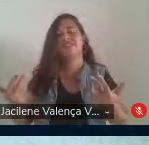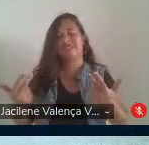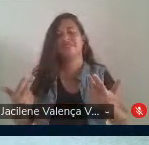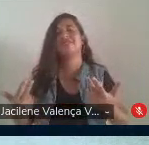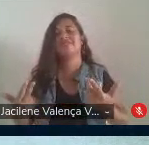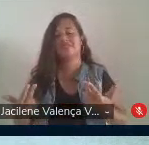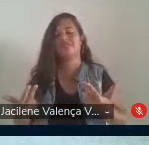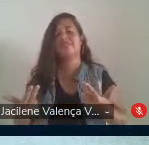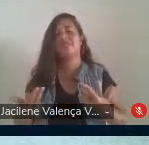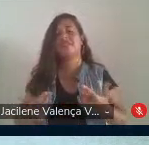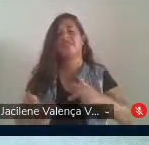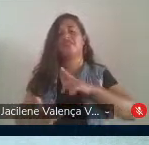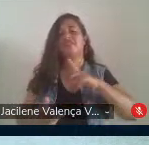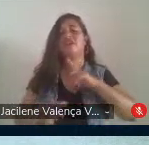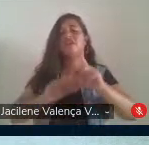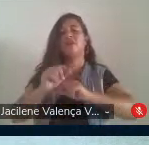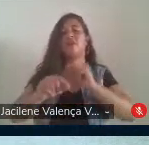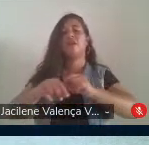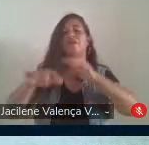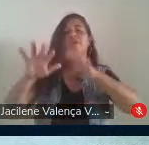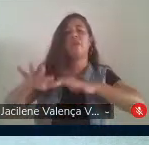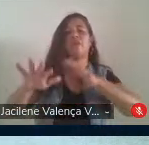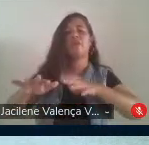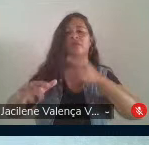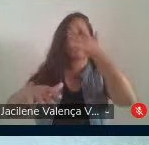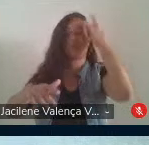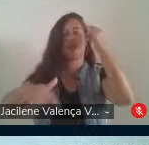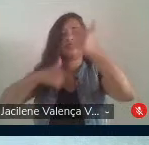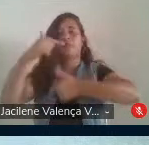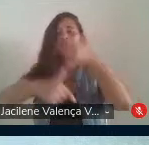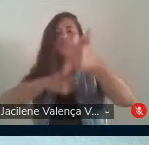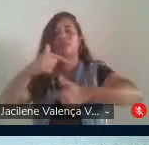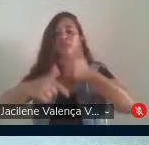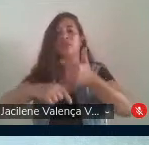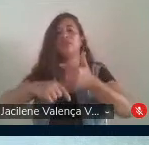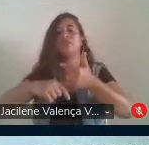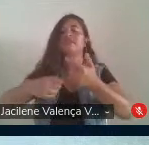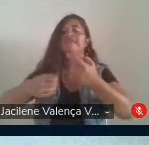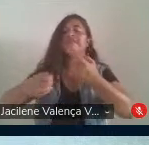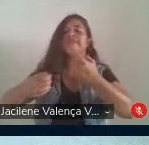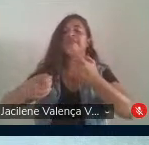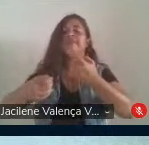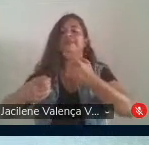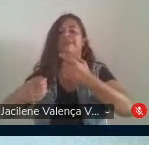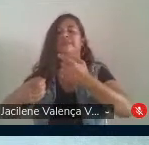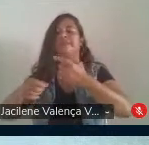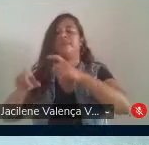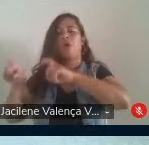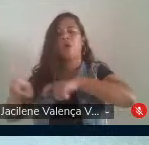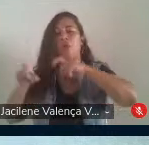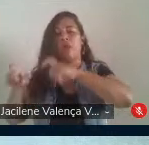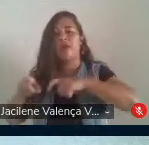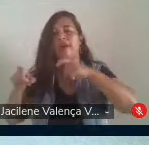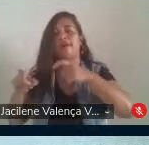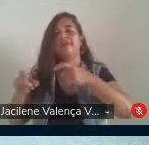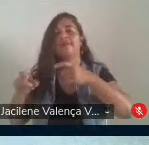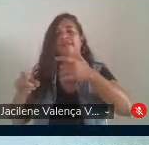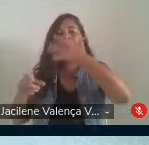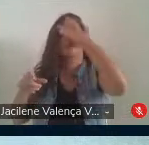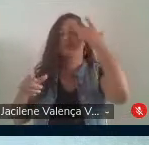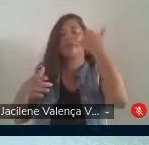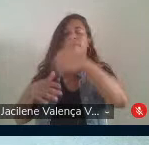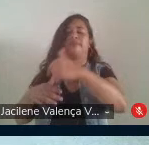encabeçados pelo Movimento dos Trabalhadores Rurais Sem Terra e o Movimento dos Trabalhadores Sem Teto,